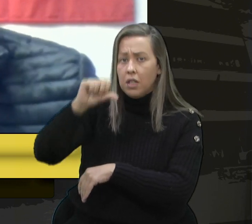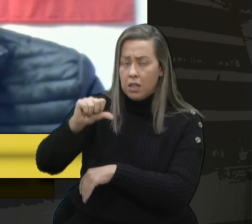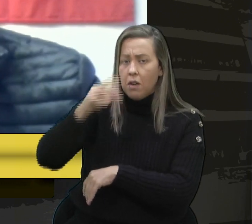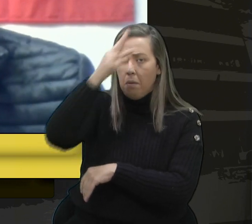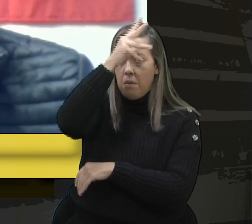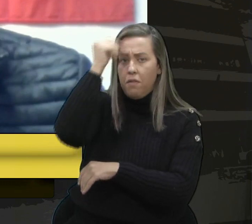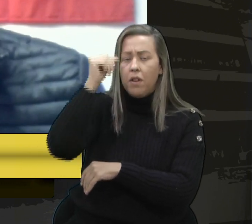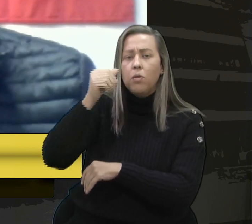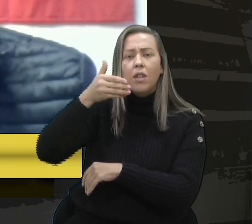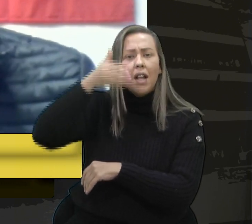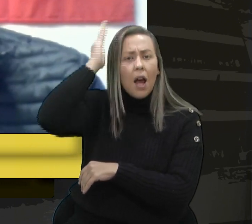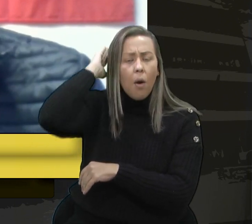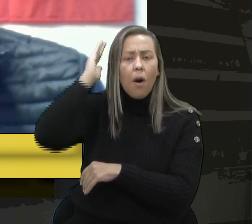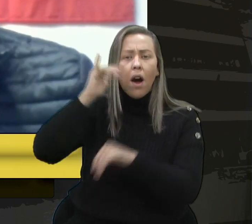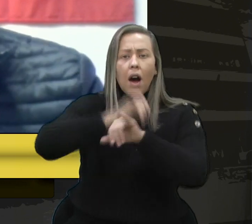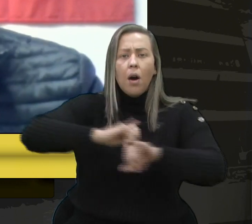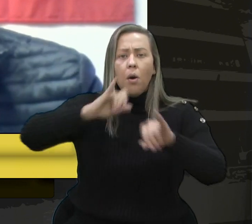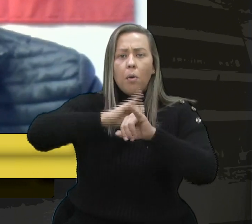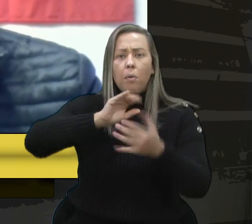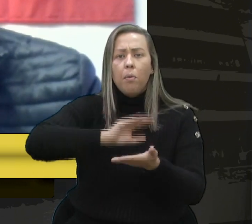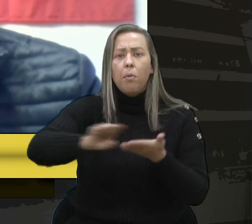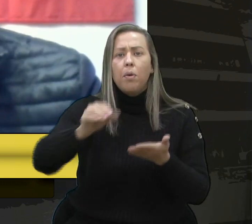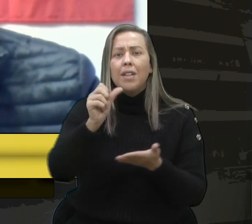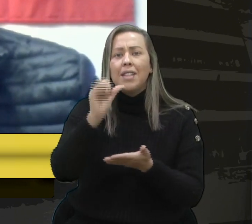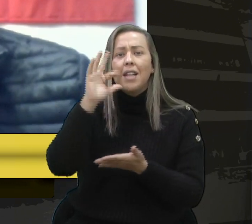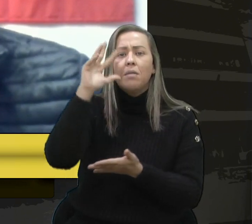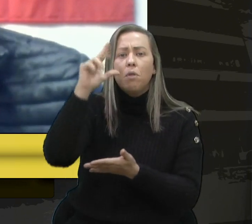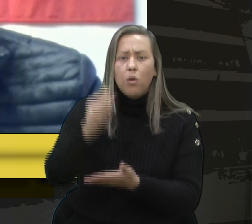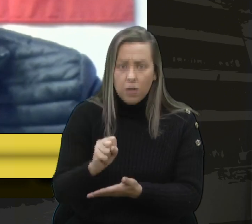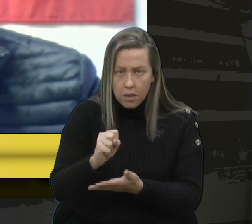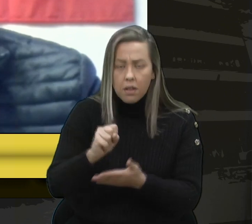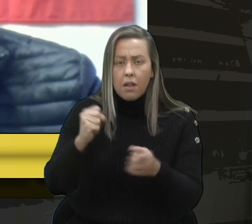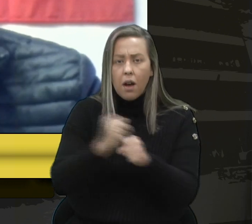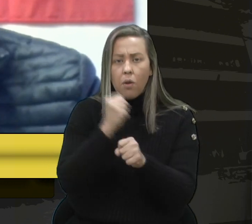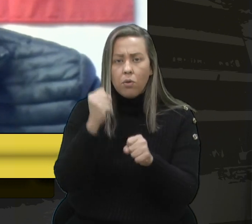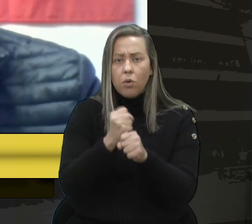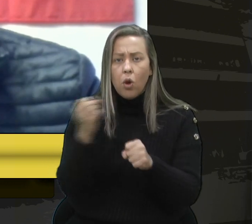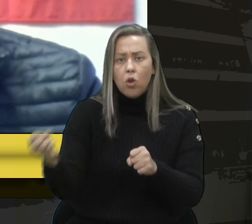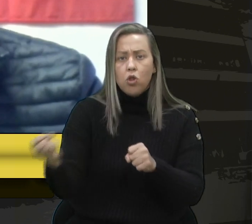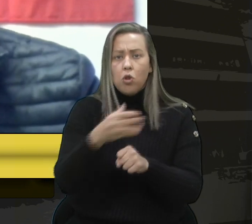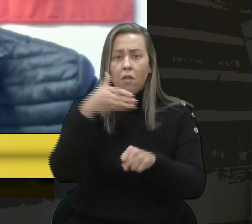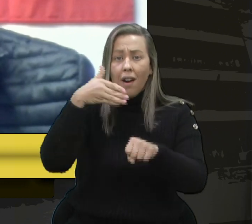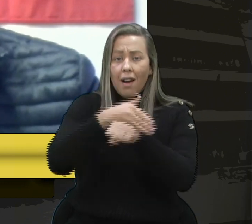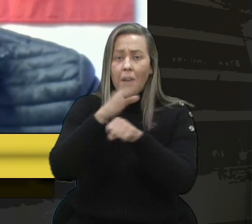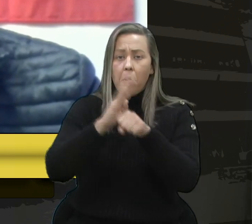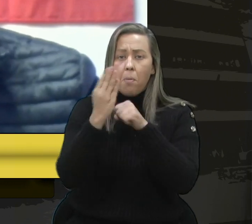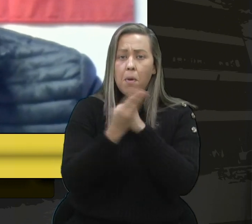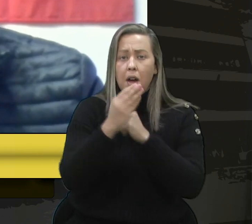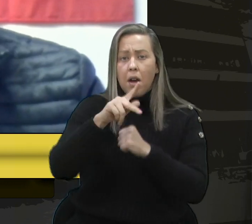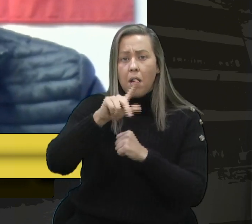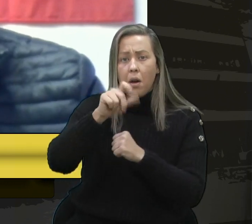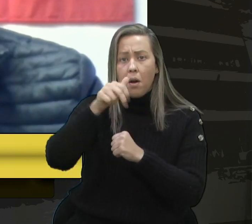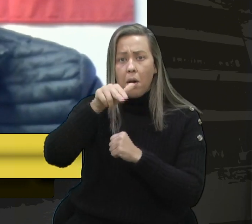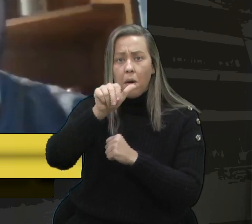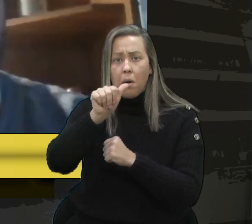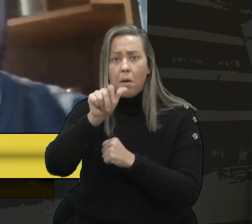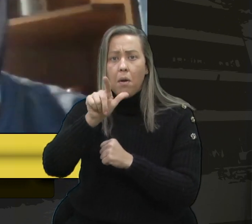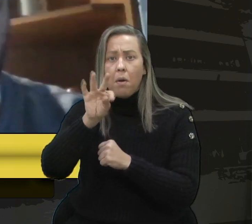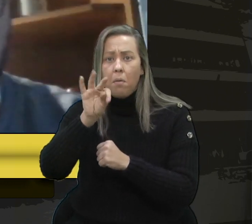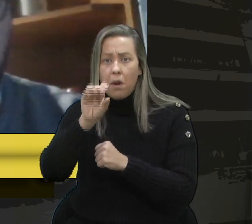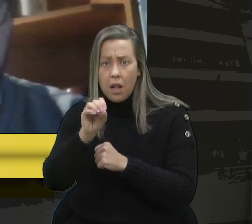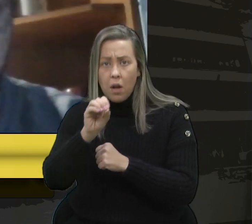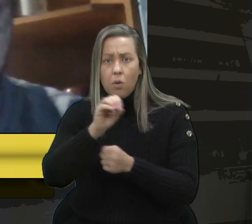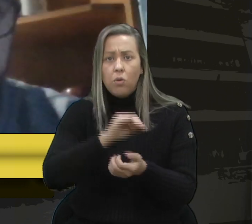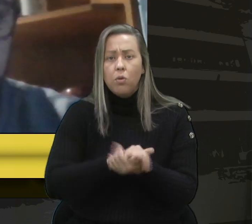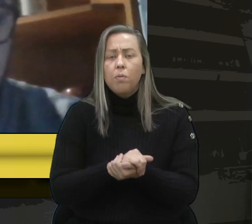prefeito Daniel Guerra anunciou o investimento de R$ 6 milhões na construção de novo acesso ao bairro Planalto. Uma parte, vereador Moleque.